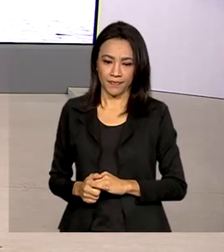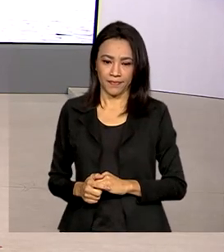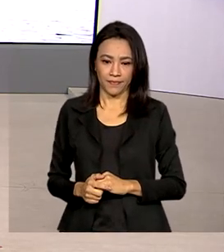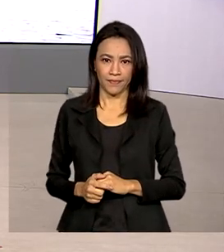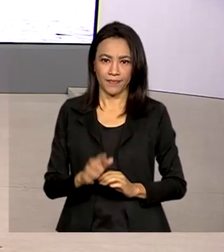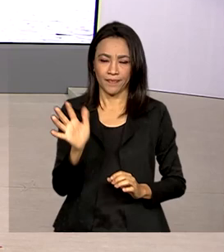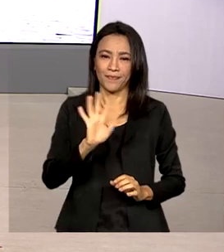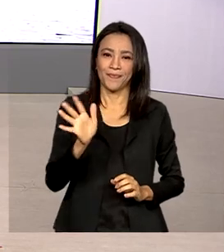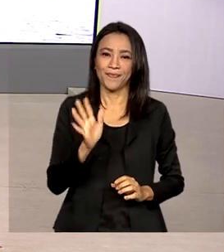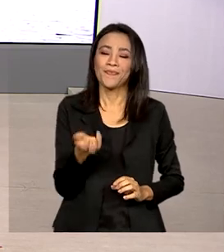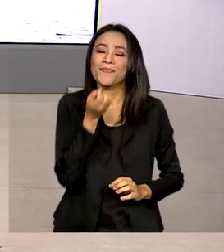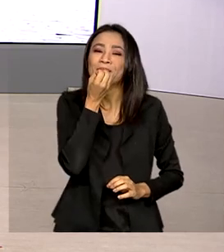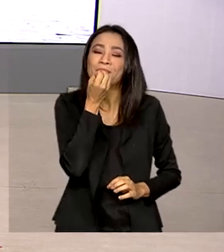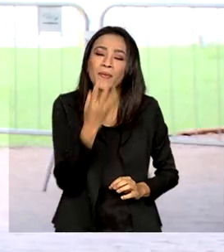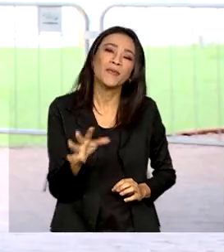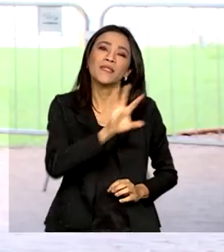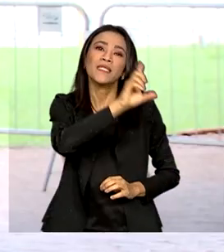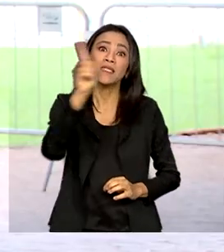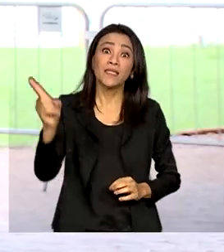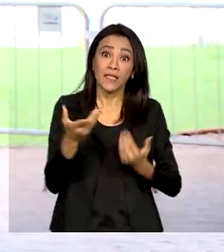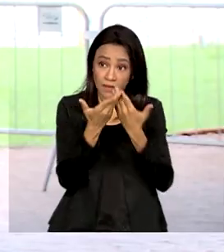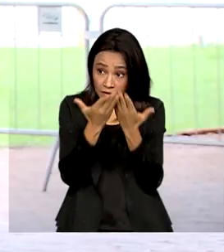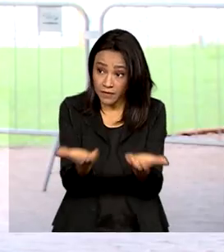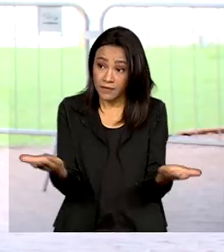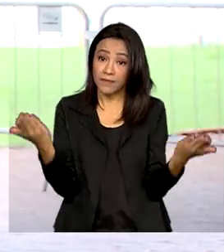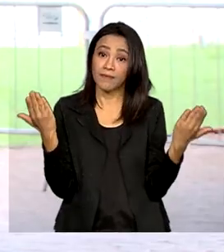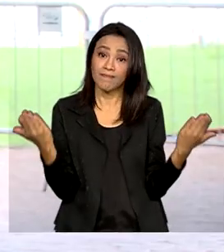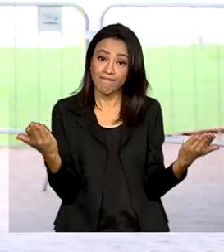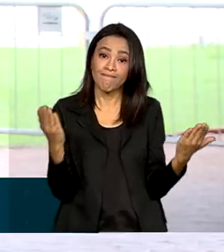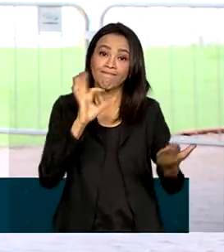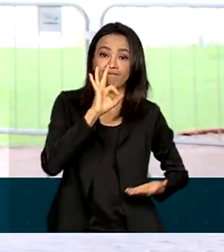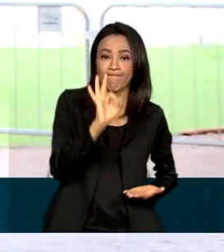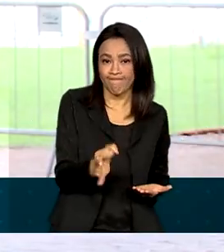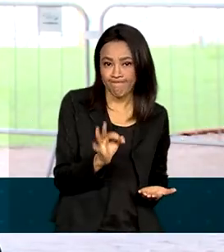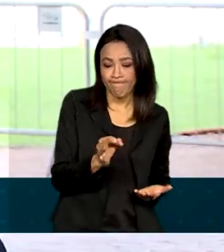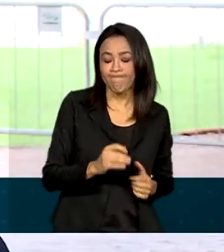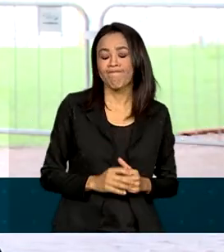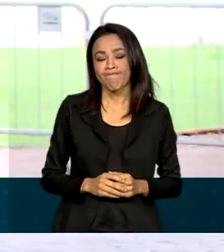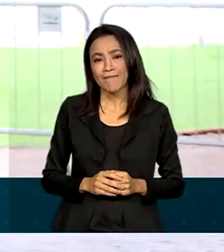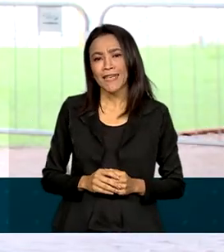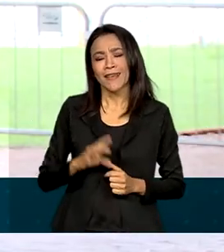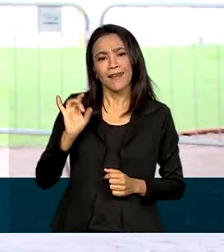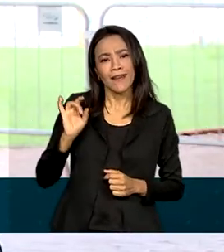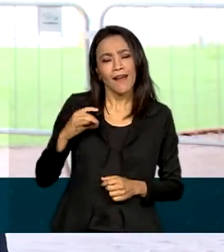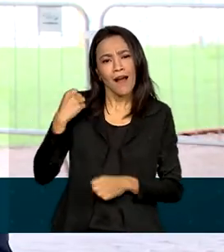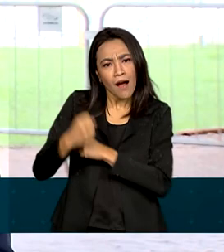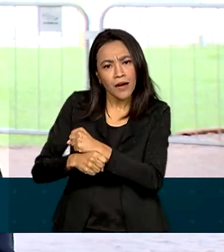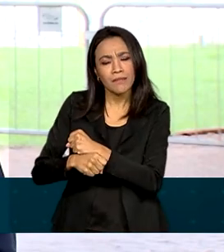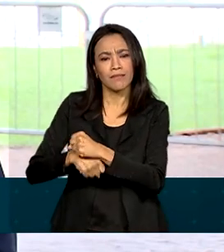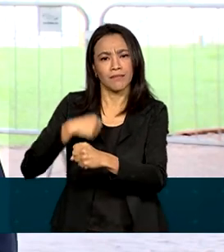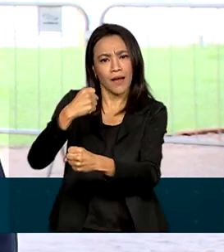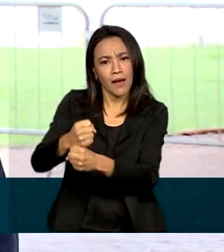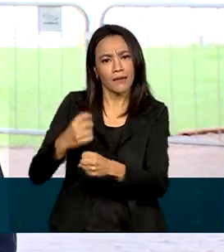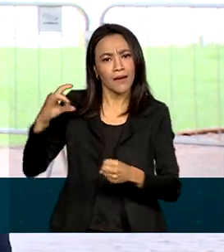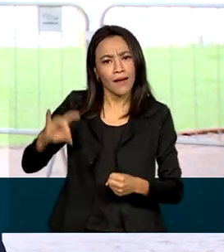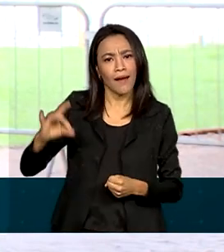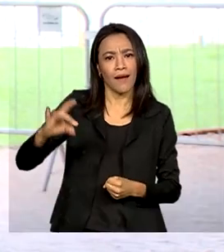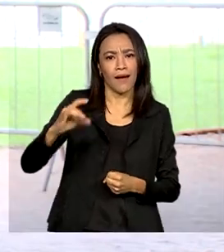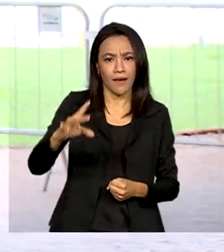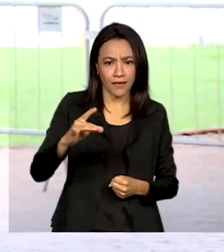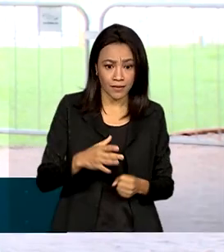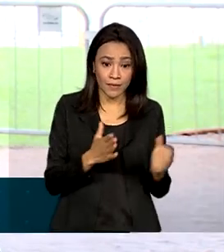Olá Renata, bom dia pra você e bom dia a todos. É isso mesmo, né? Para cada ano do triênio 2023